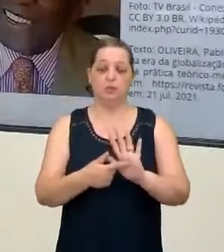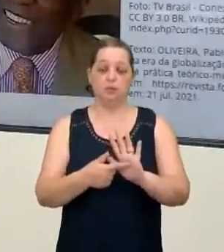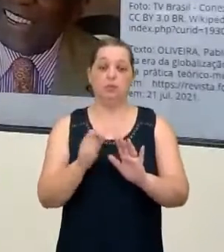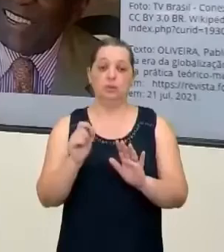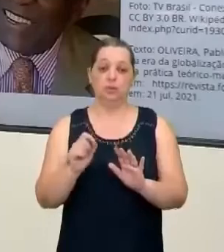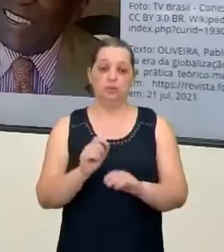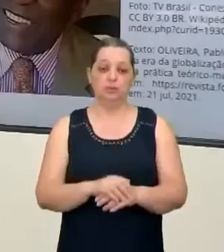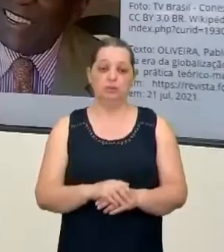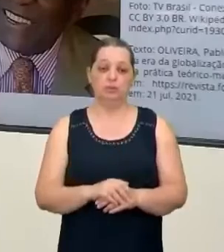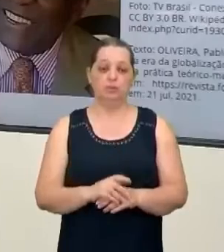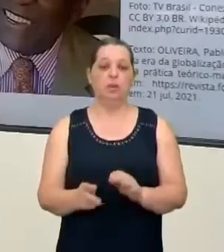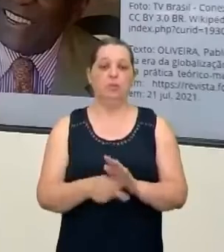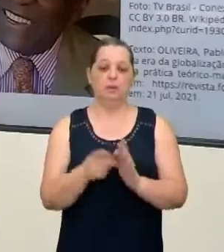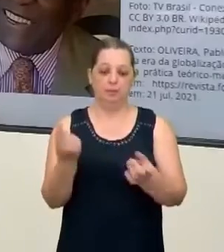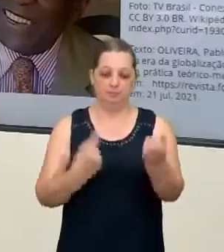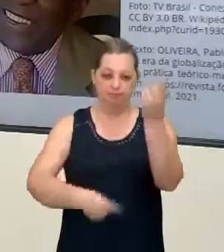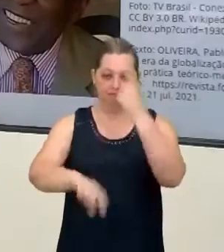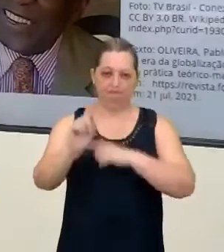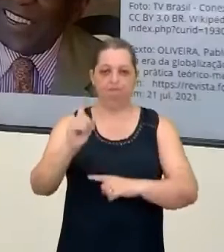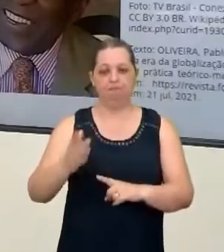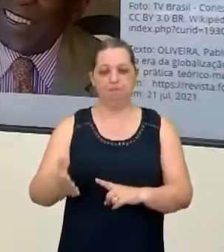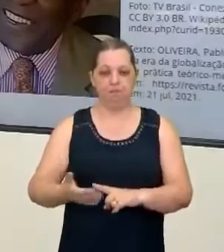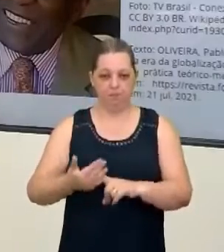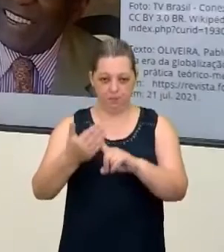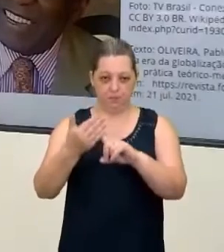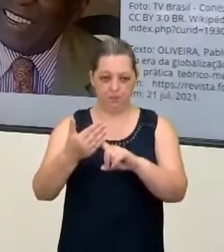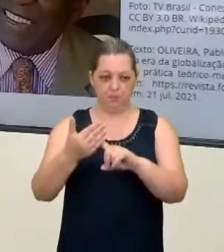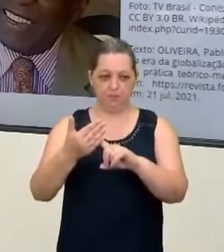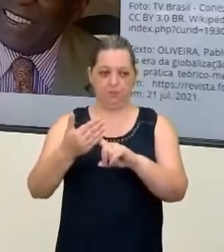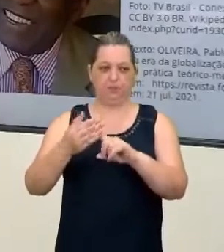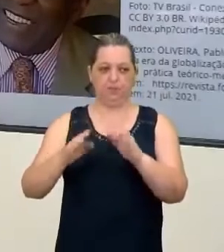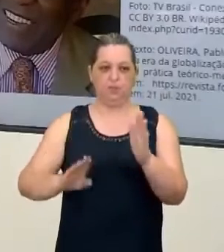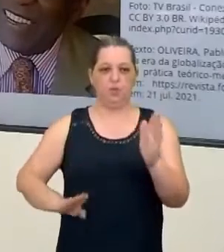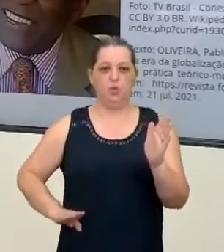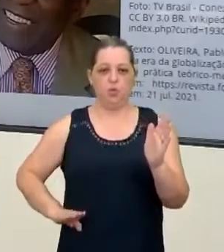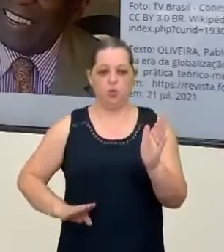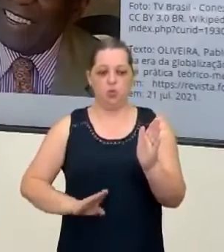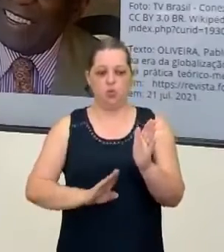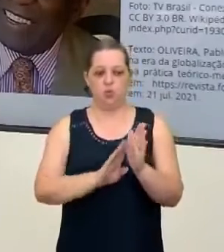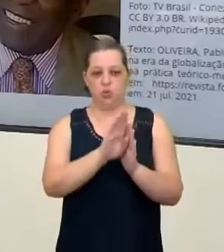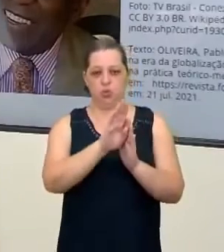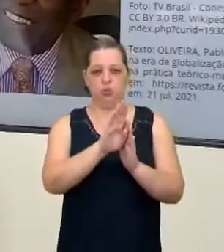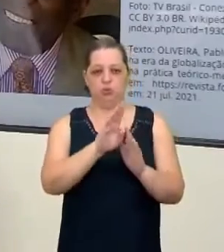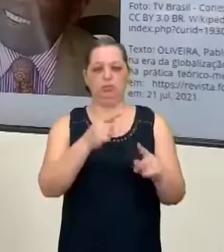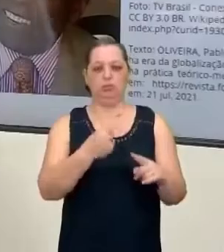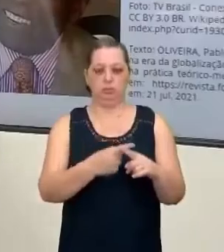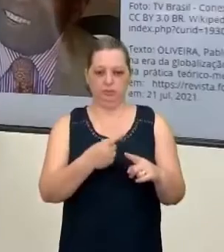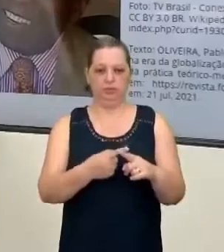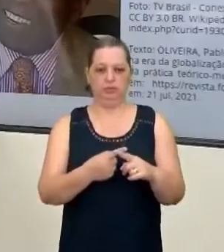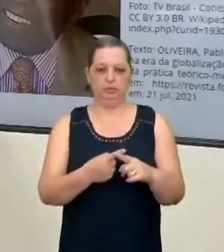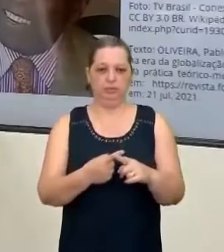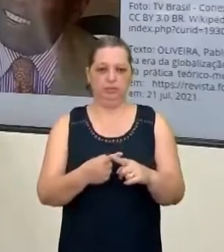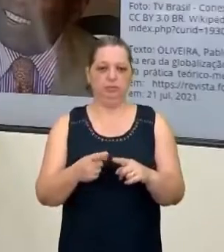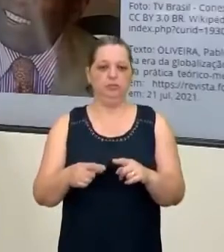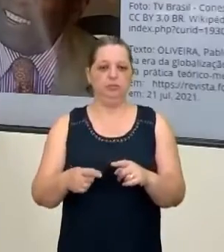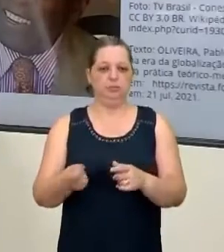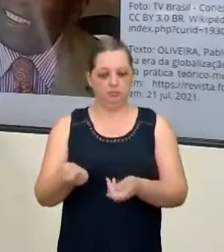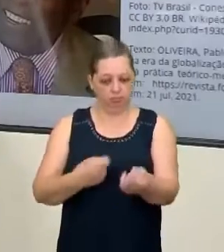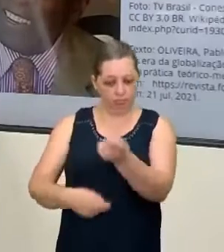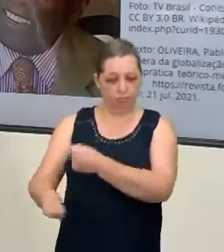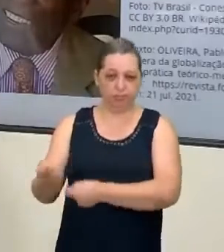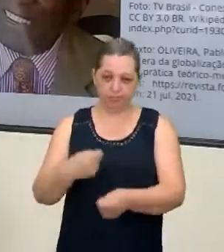esse avanço tecnológico através desses meios de comunicação, o que também acelera o processo comercial